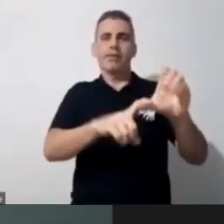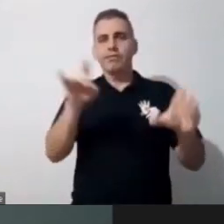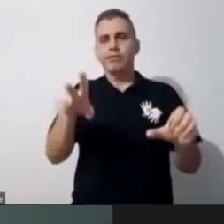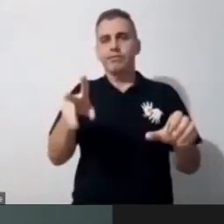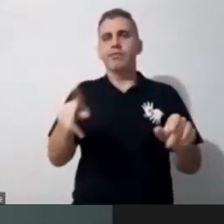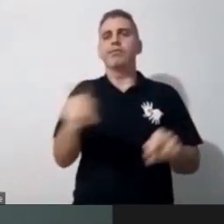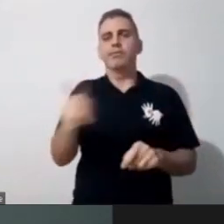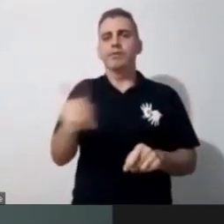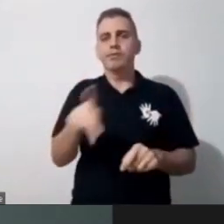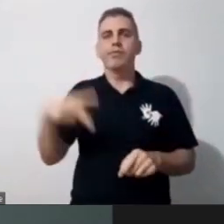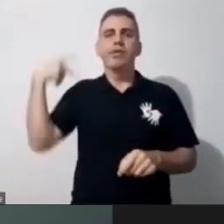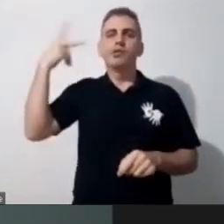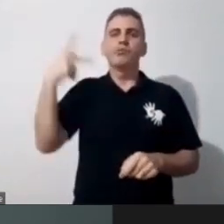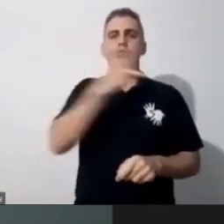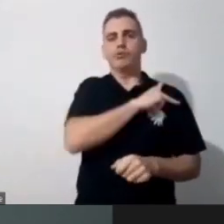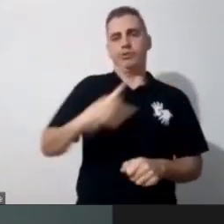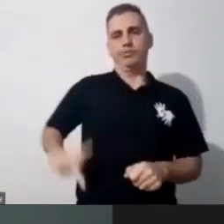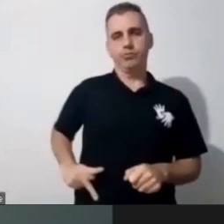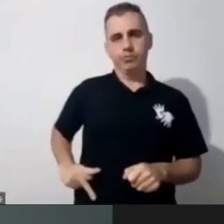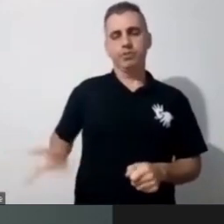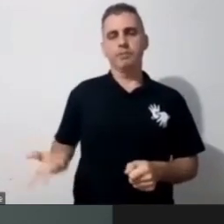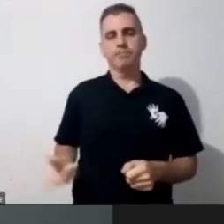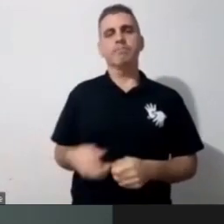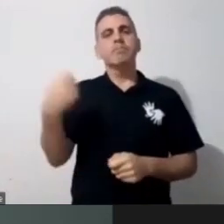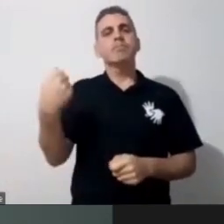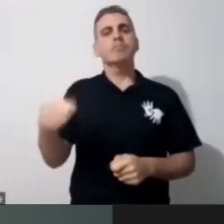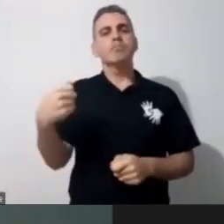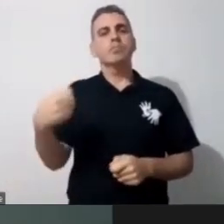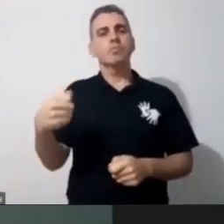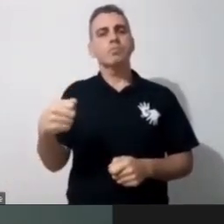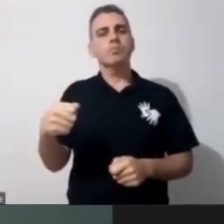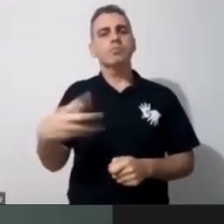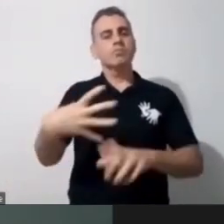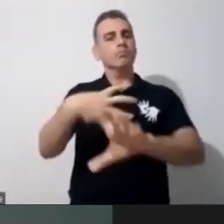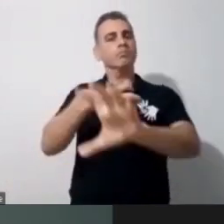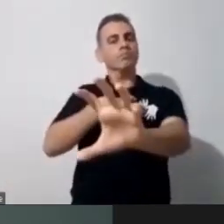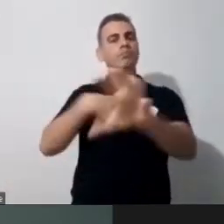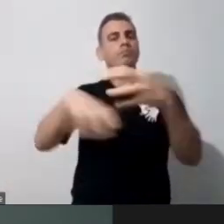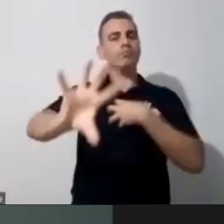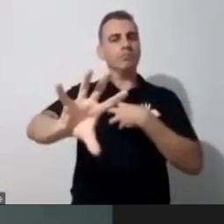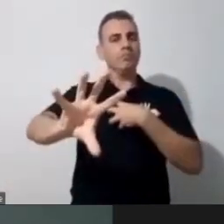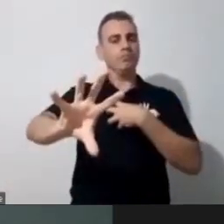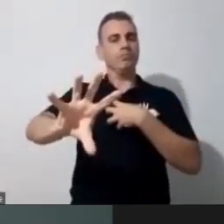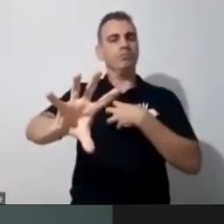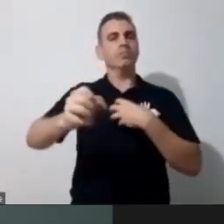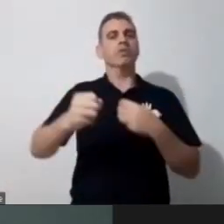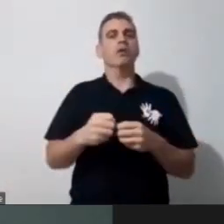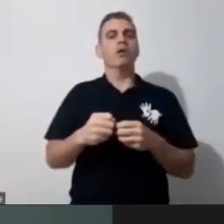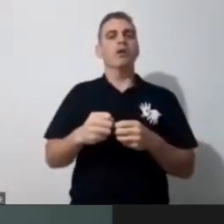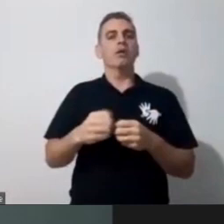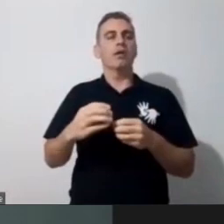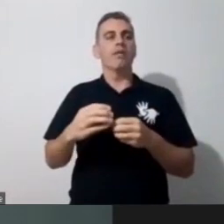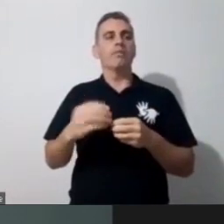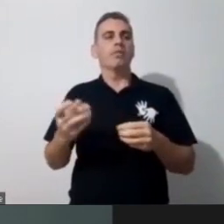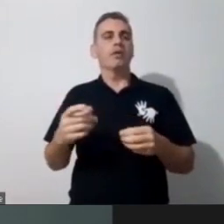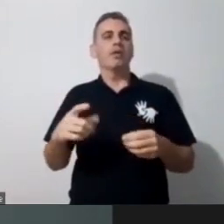públicas, mas a gente precisa se colocar como um ponte pra que isso aconteça, se não tá dando certo, vai lá e